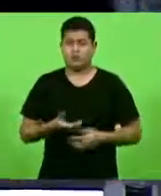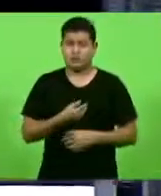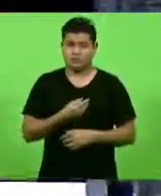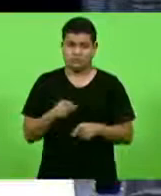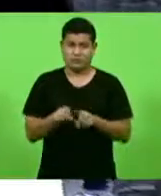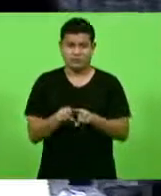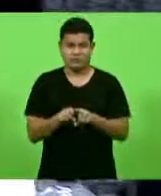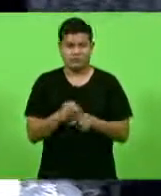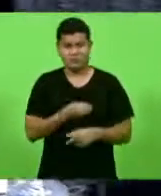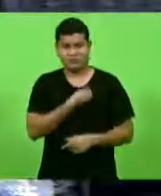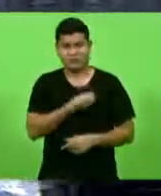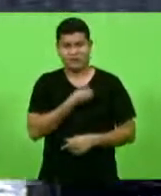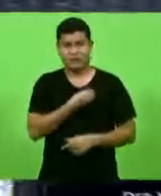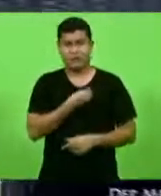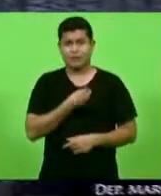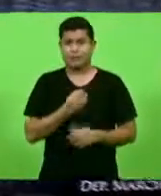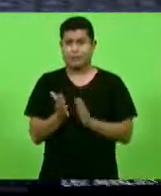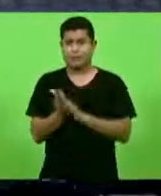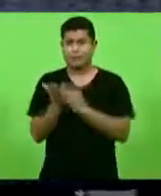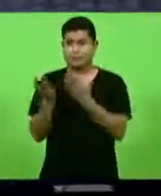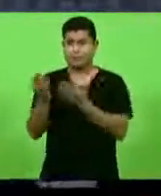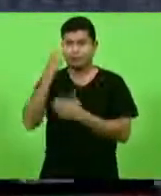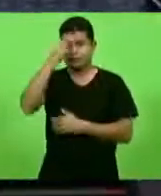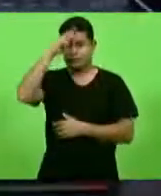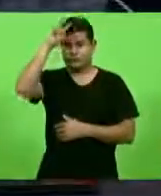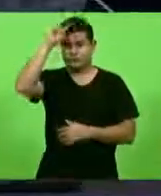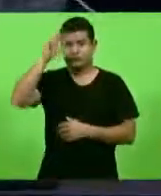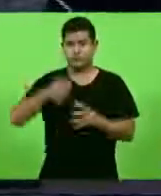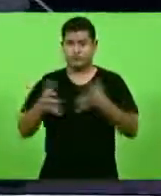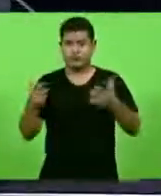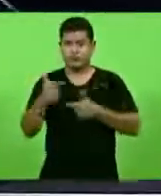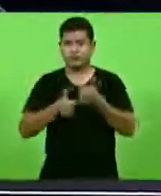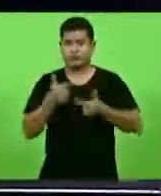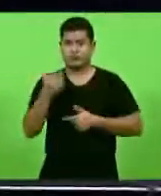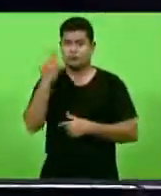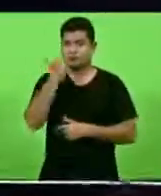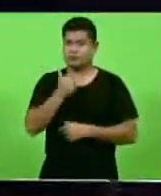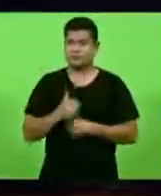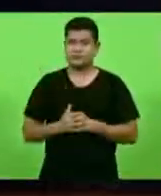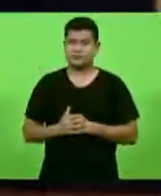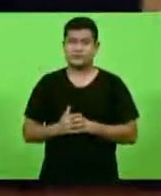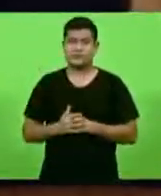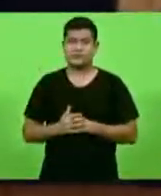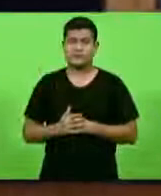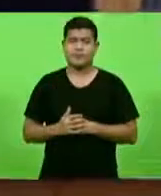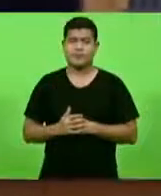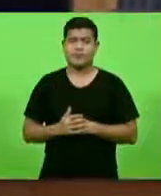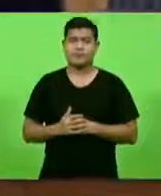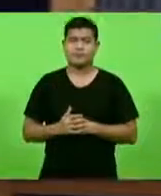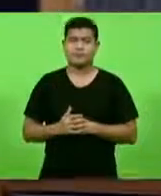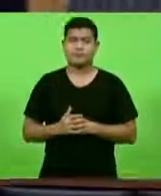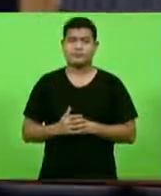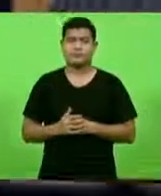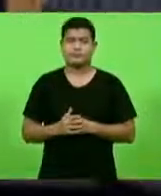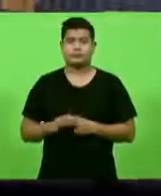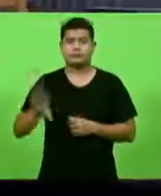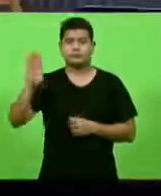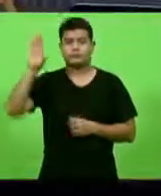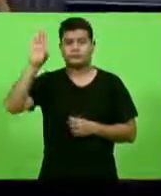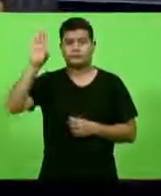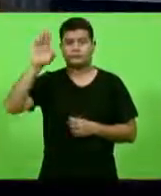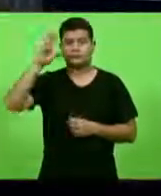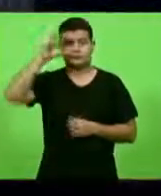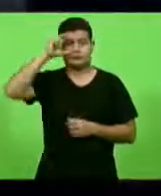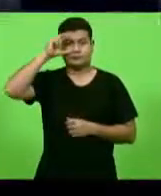faz um grande trabalho para Santa Catarina. Pela ordem, presidente. Pela ordem, deputado Alba. Da mesma forma,